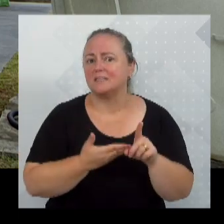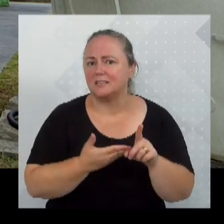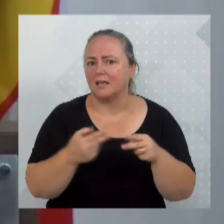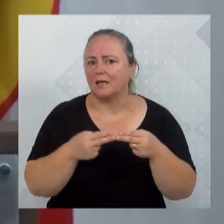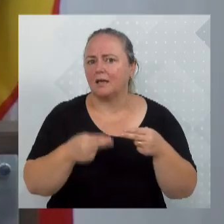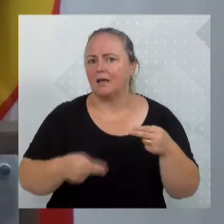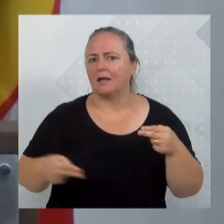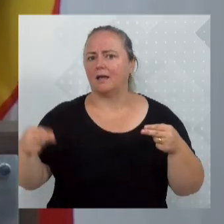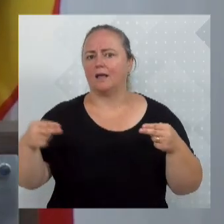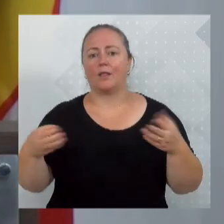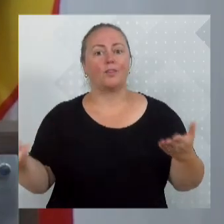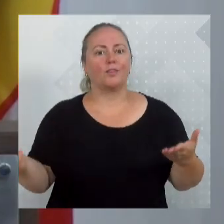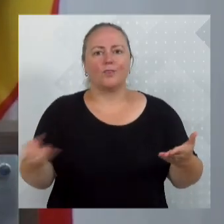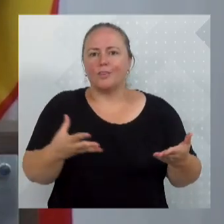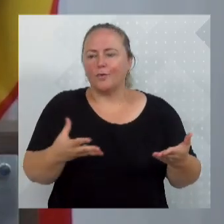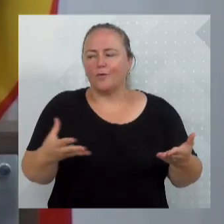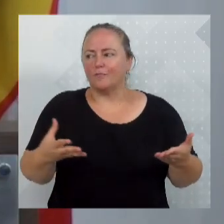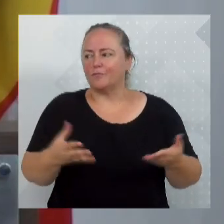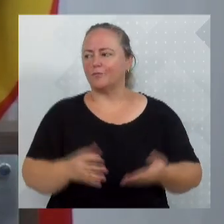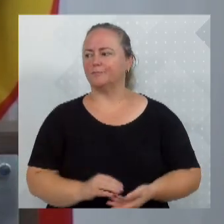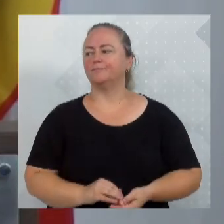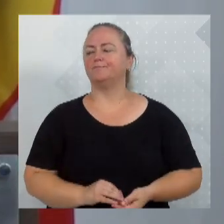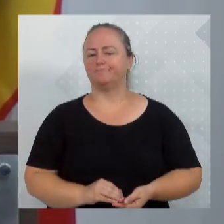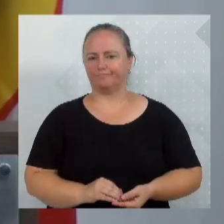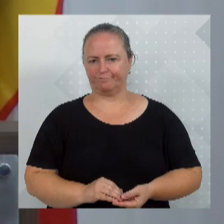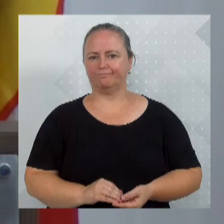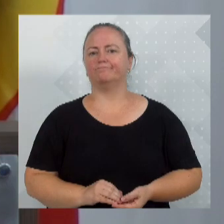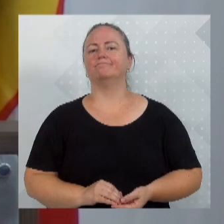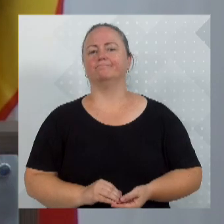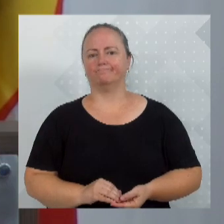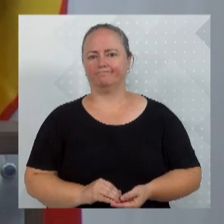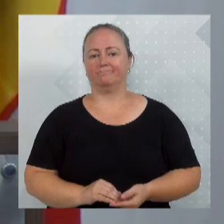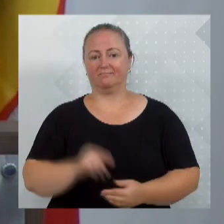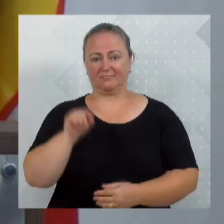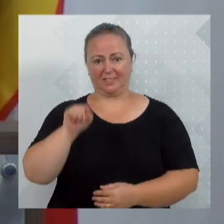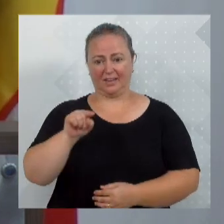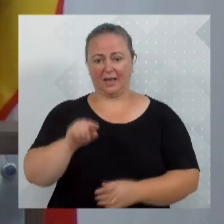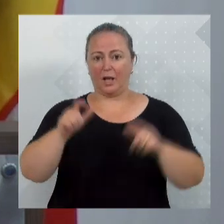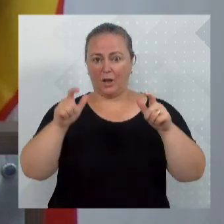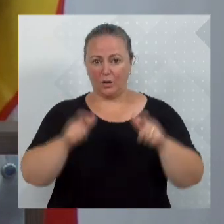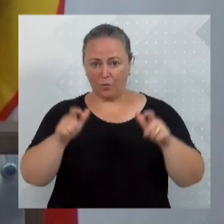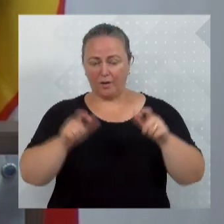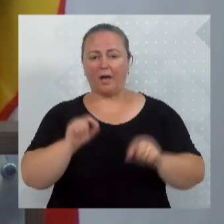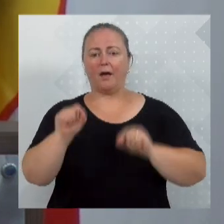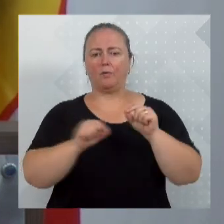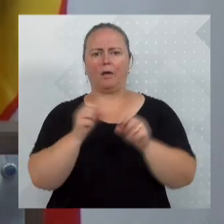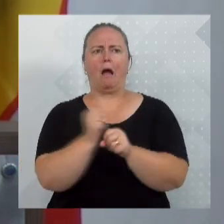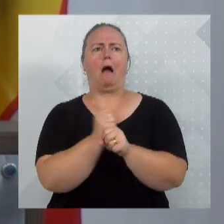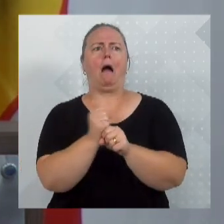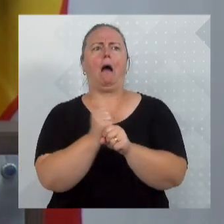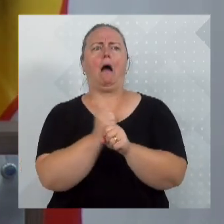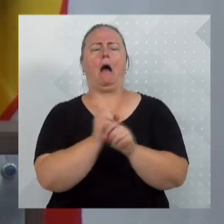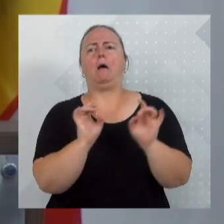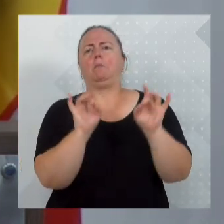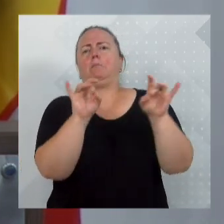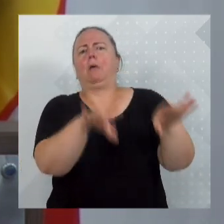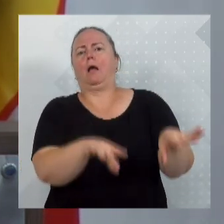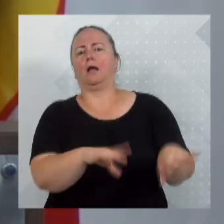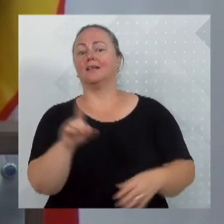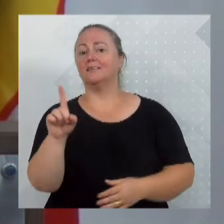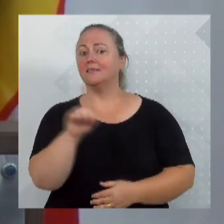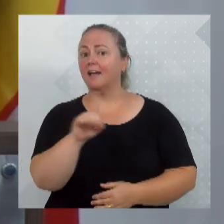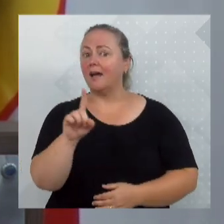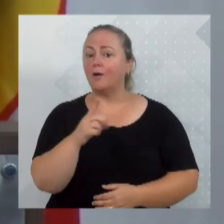É uma obra nova. Esse centro de iniciação esporte não está há décadas ali naquela comunidade abandonada. Dois